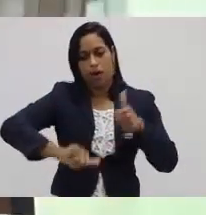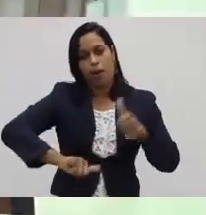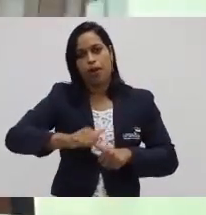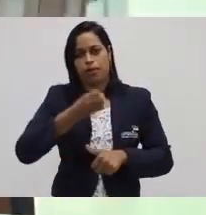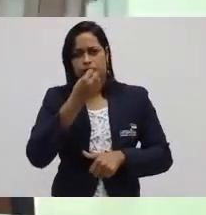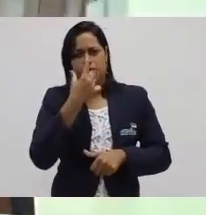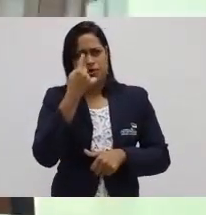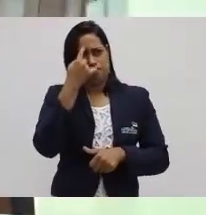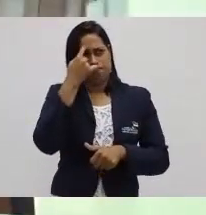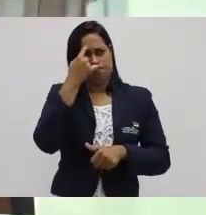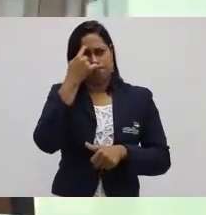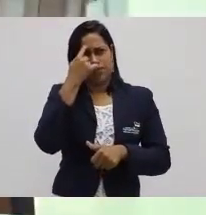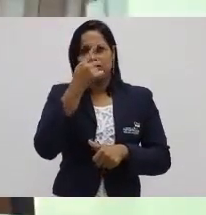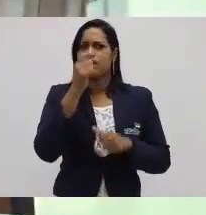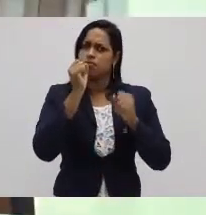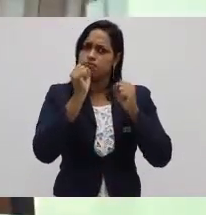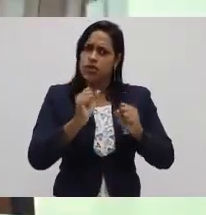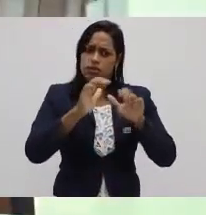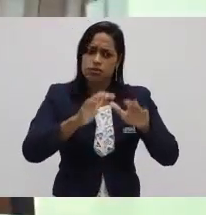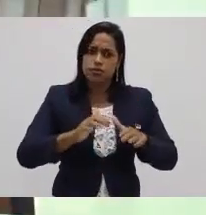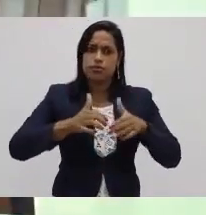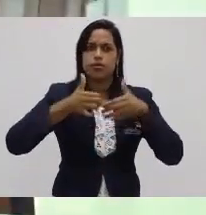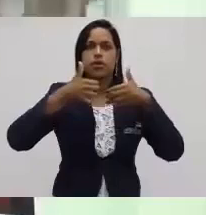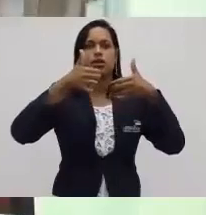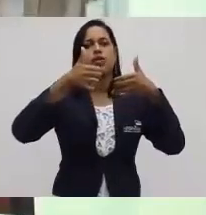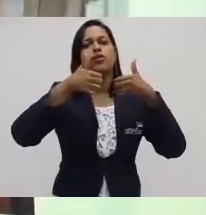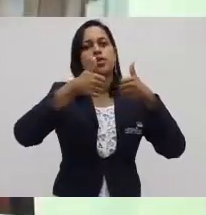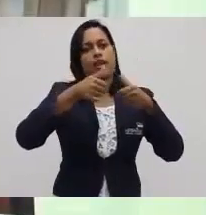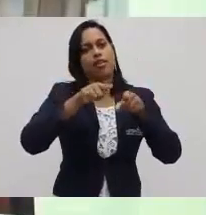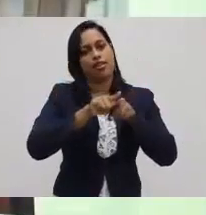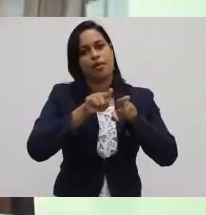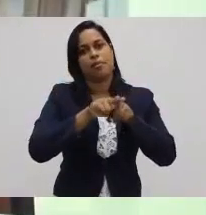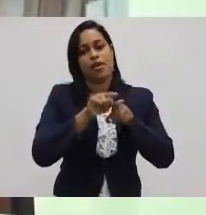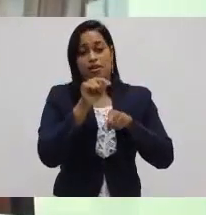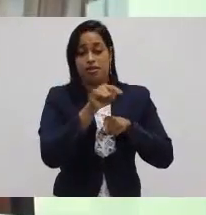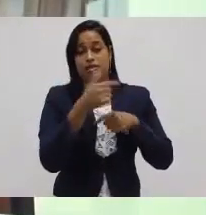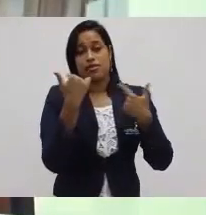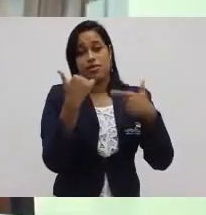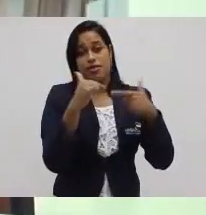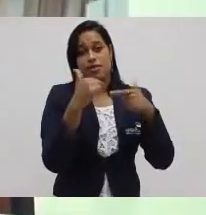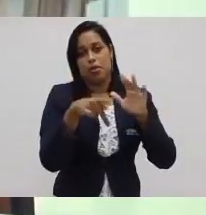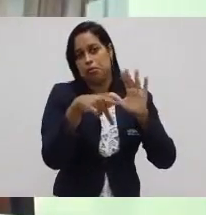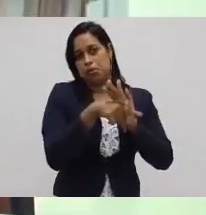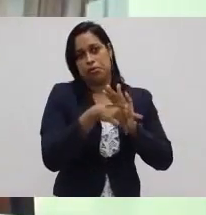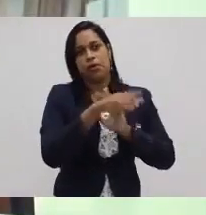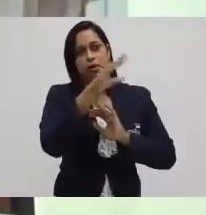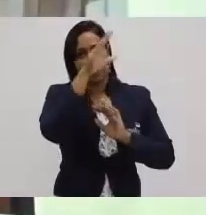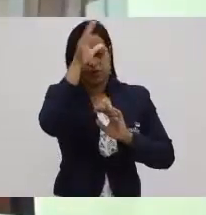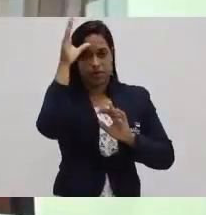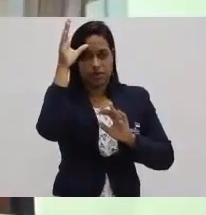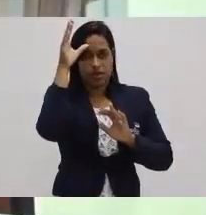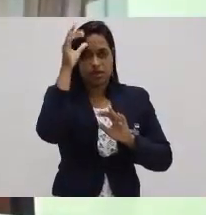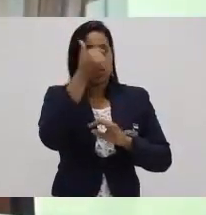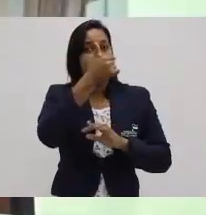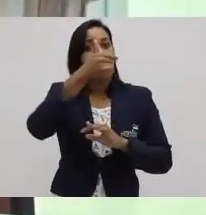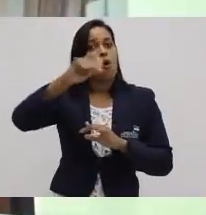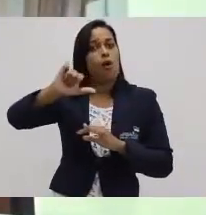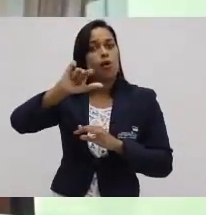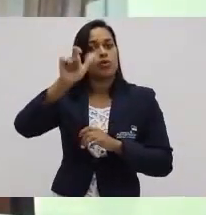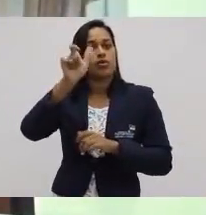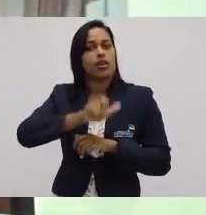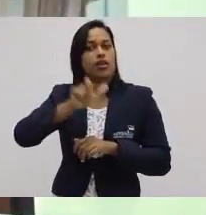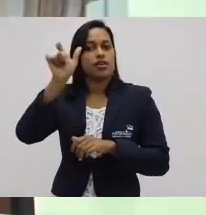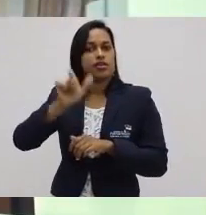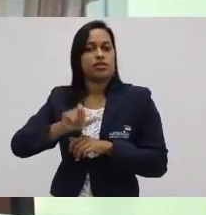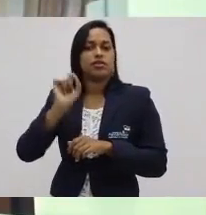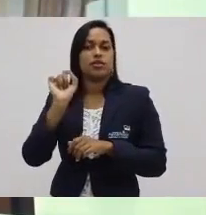pensar em algo que venha a melhorar essa qualidade desse produto e desse serviço para o meu cliente. Outra característica é